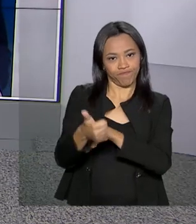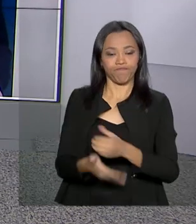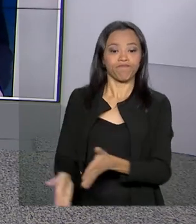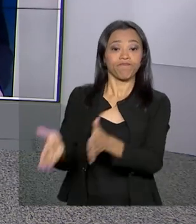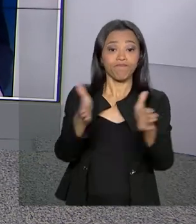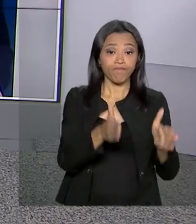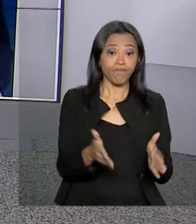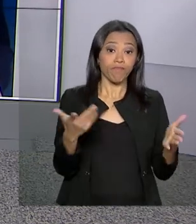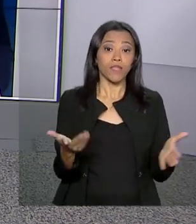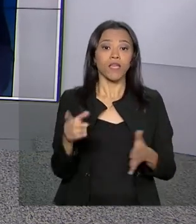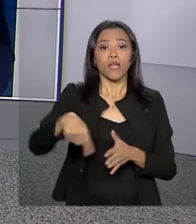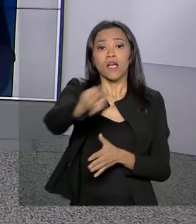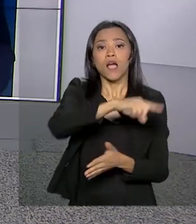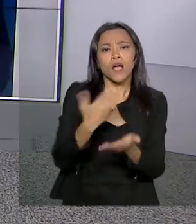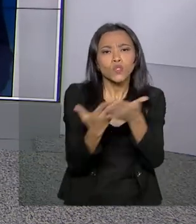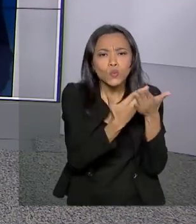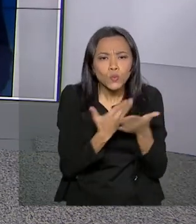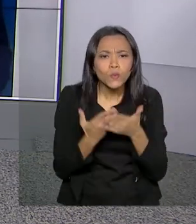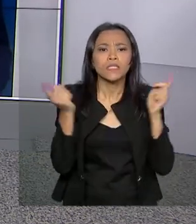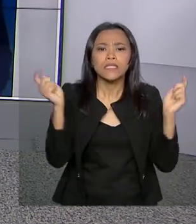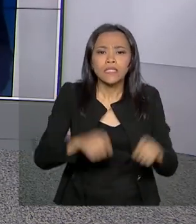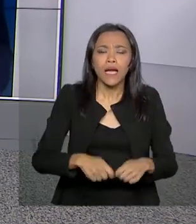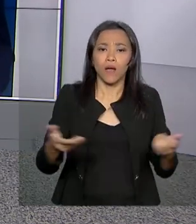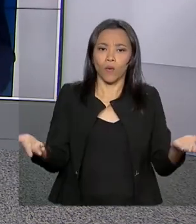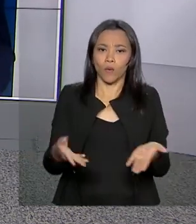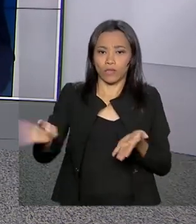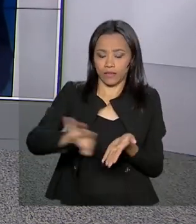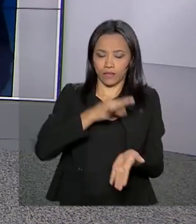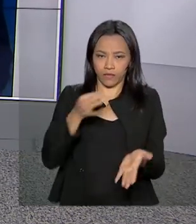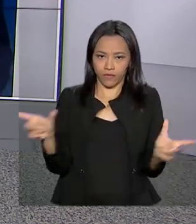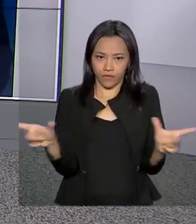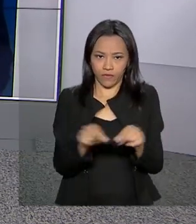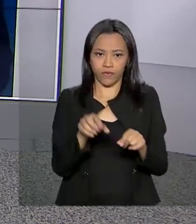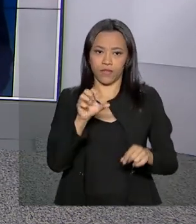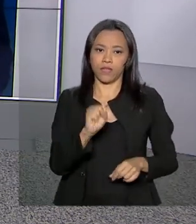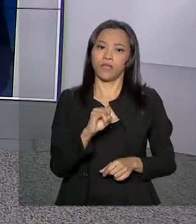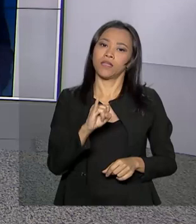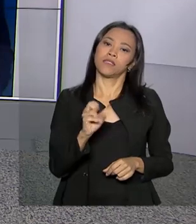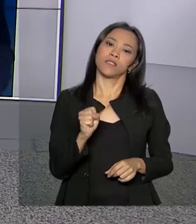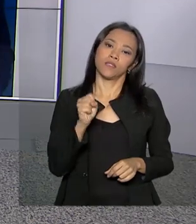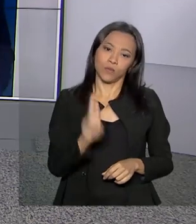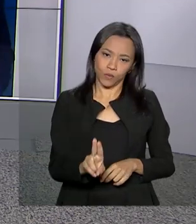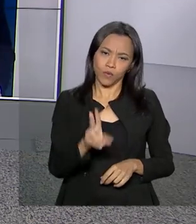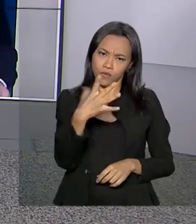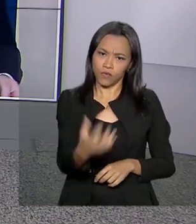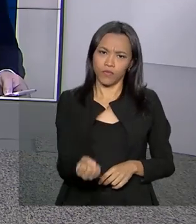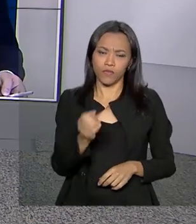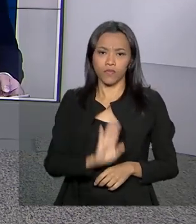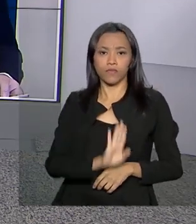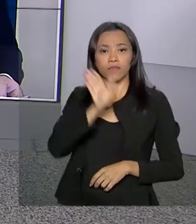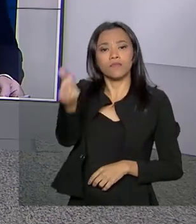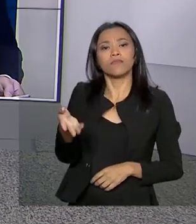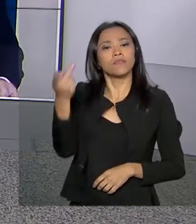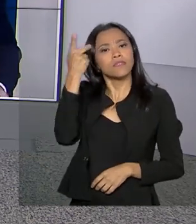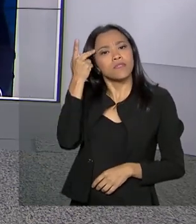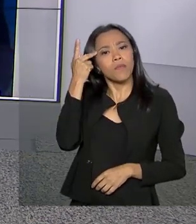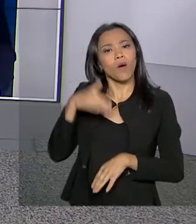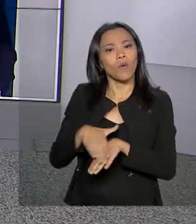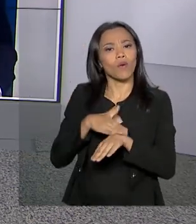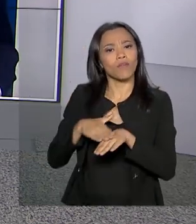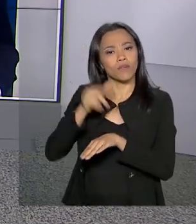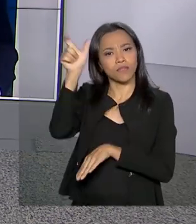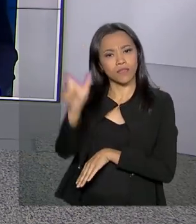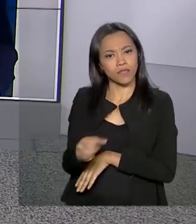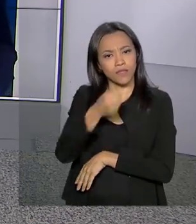E olha, estudantes já podem se inscrever a partir de hoje no SISU, Sistema de Seleção Unificada. Vamos então até São Paulo conversar com Ricardo Ferraz.